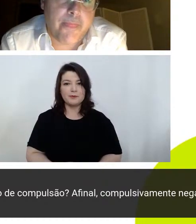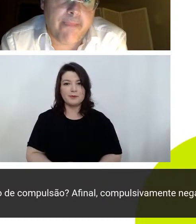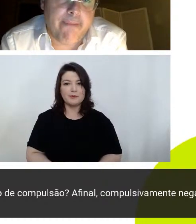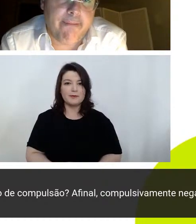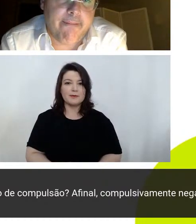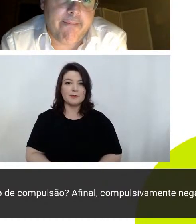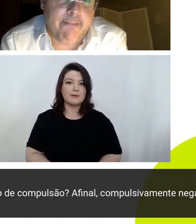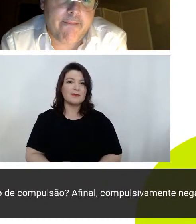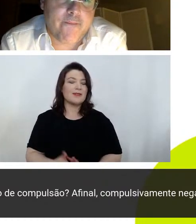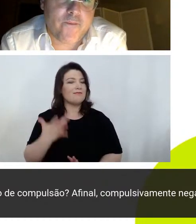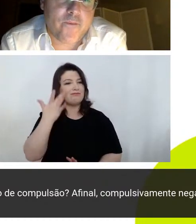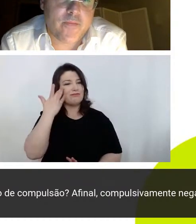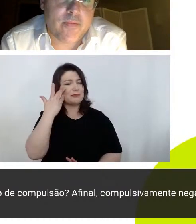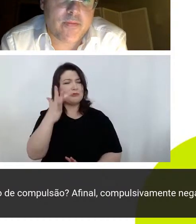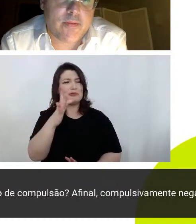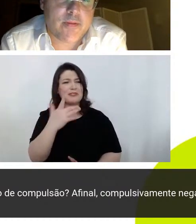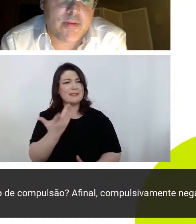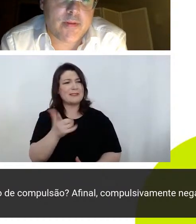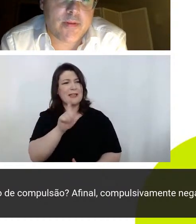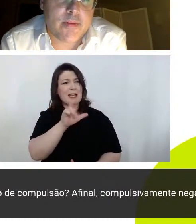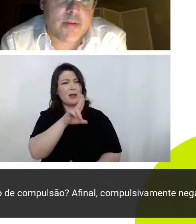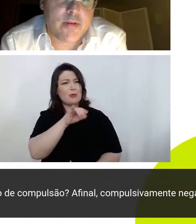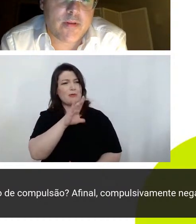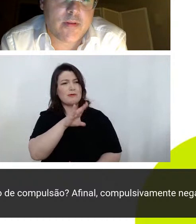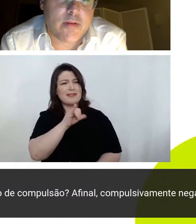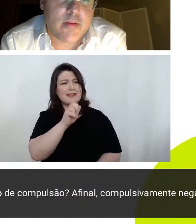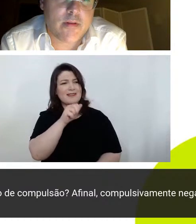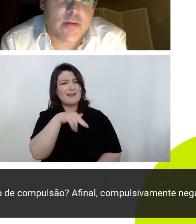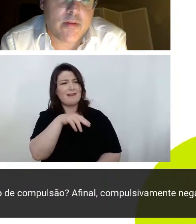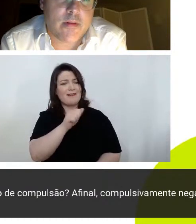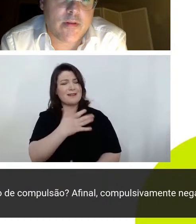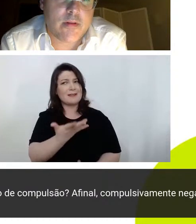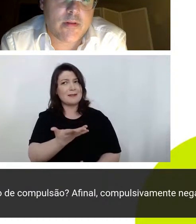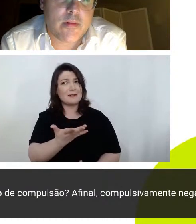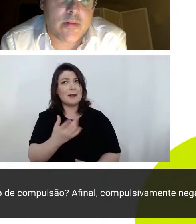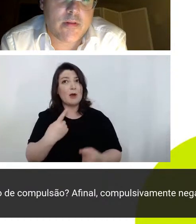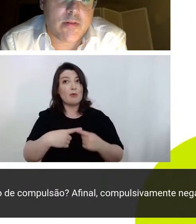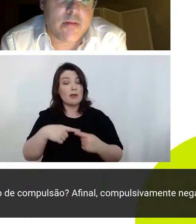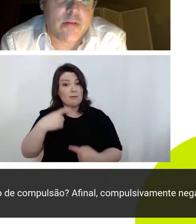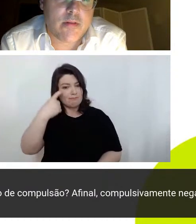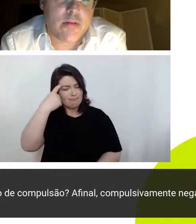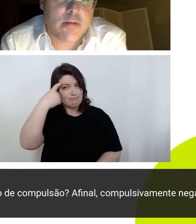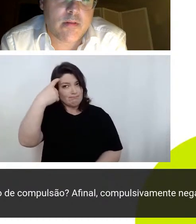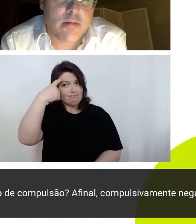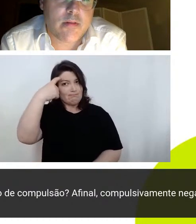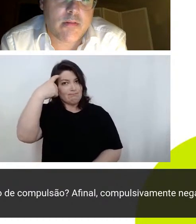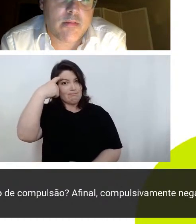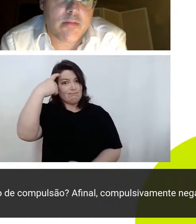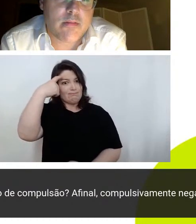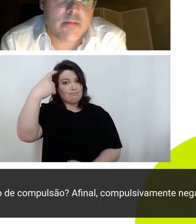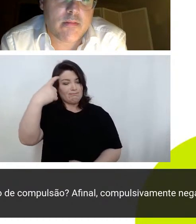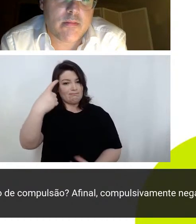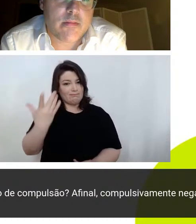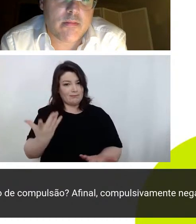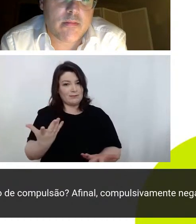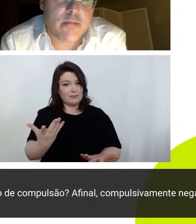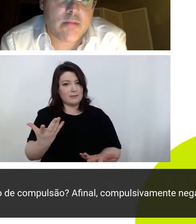não sei Luciana porque a compulsão se a gente pegar em termos